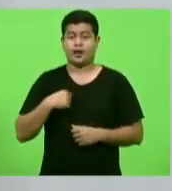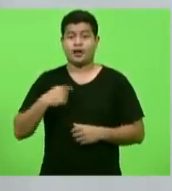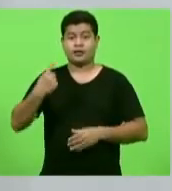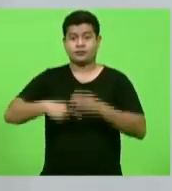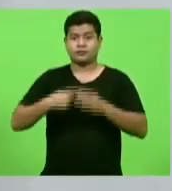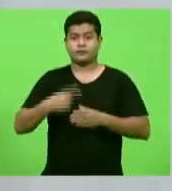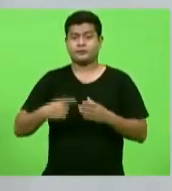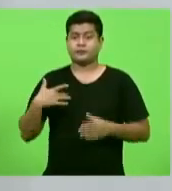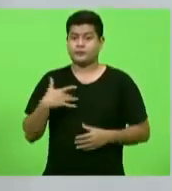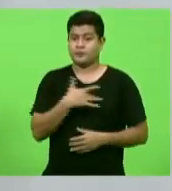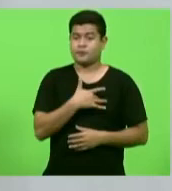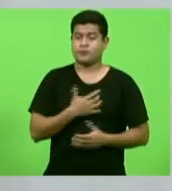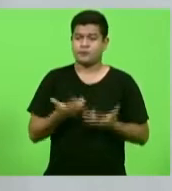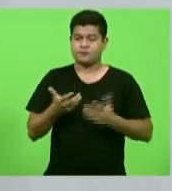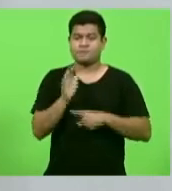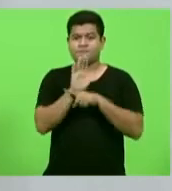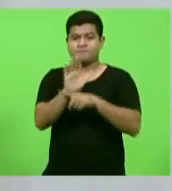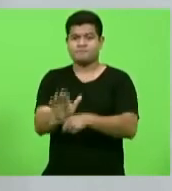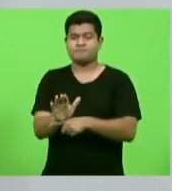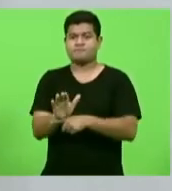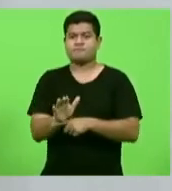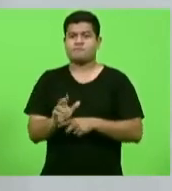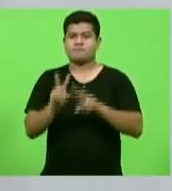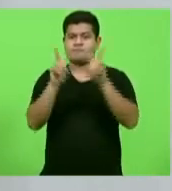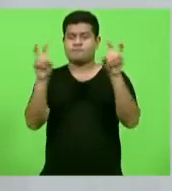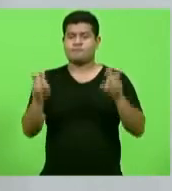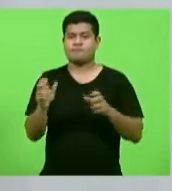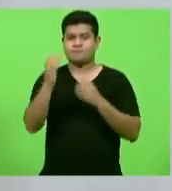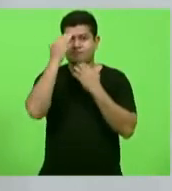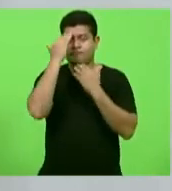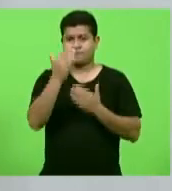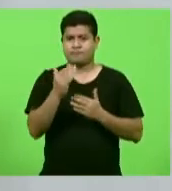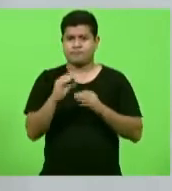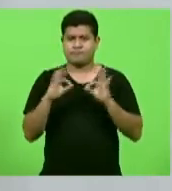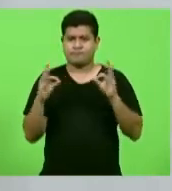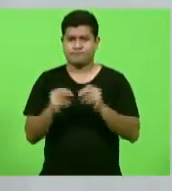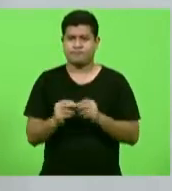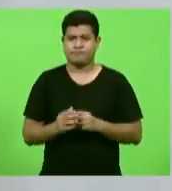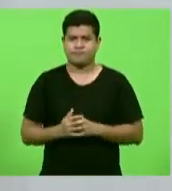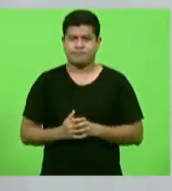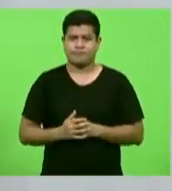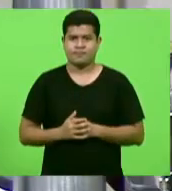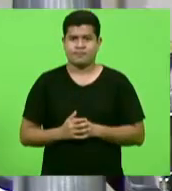Saúde também para contribuir com esta pauta. Muito obrigado a todos pela atenção.